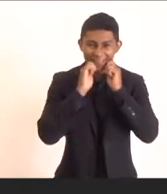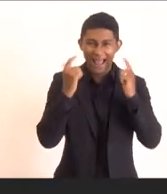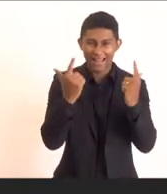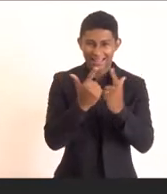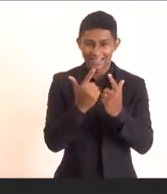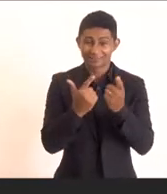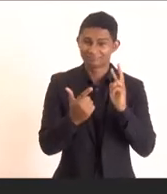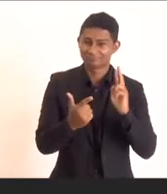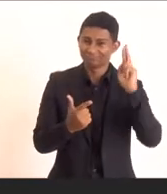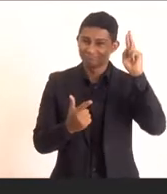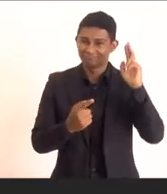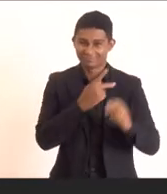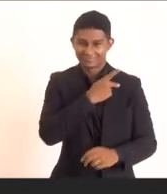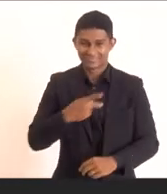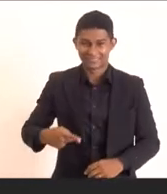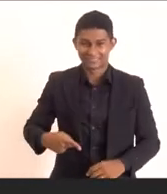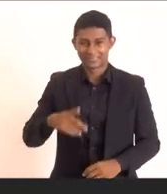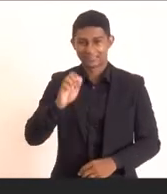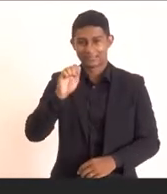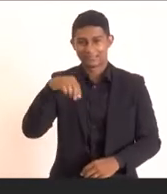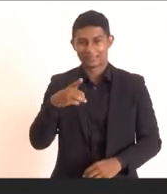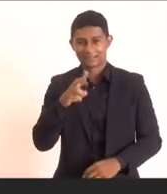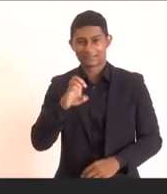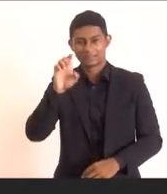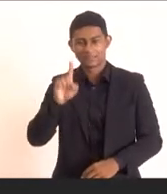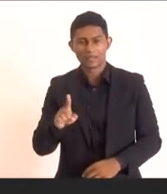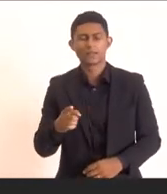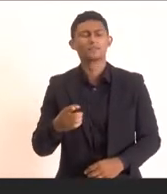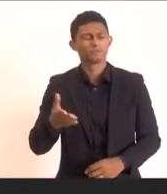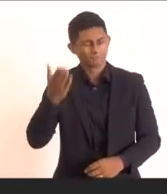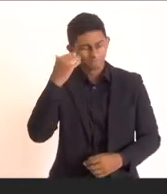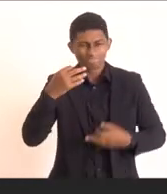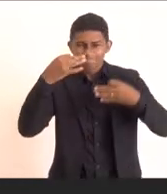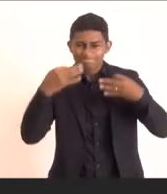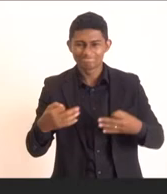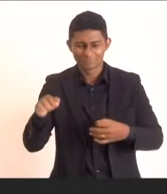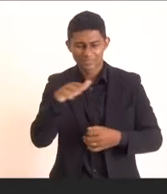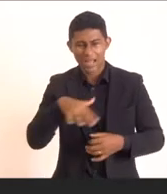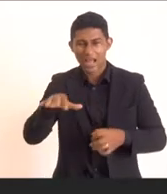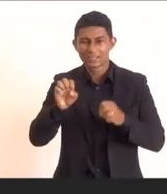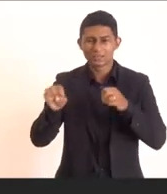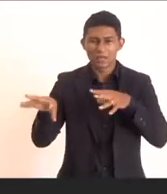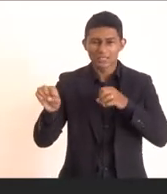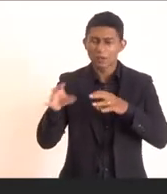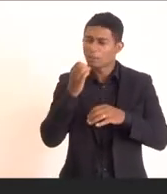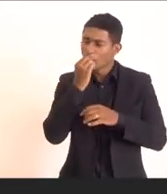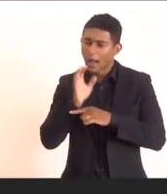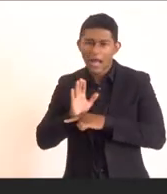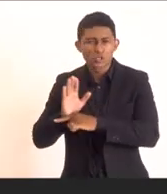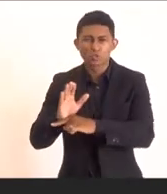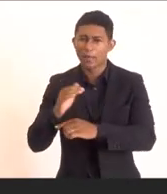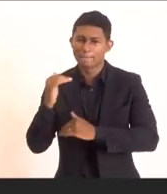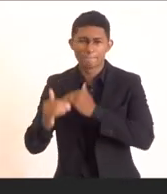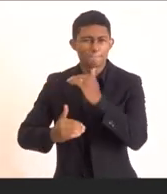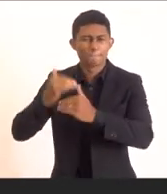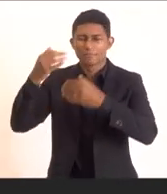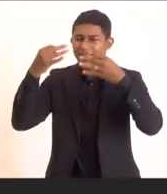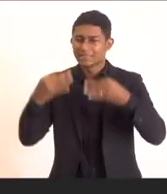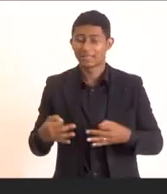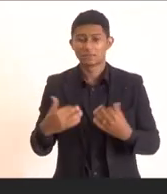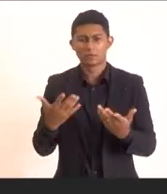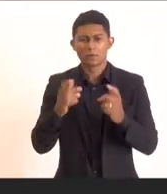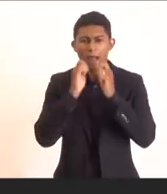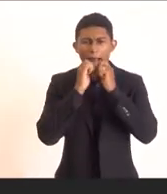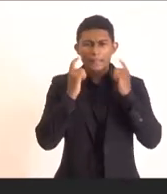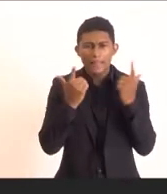liderança do presidente André Siciliano, que tem a certeza da educação como processo de desenvolvimento. Então, esse olhar da LERJ, ele